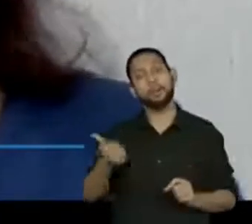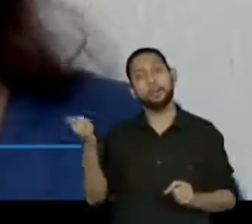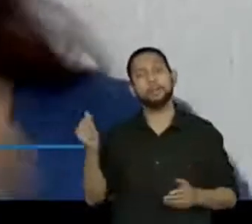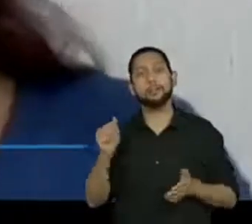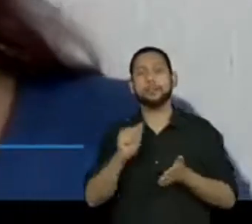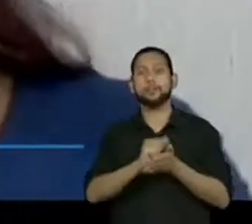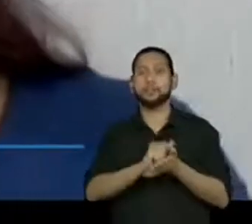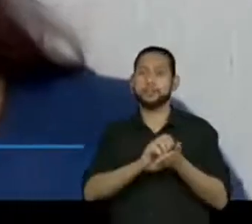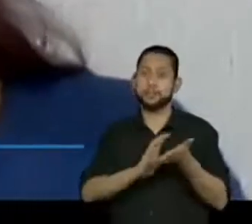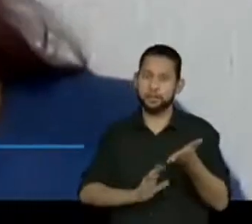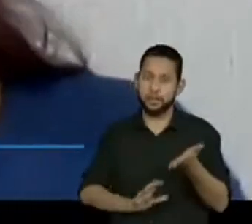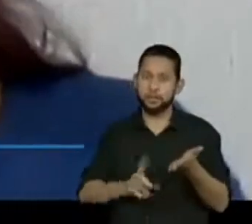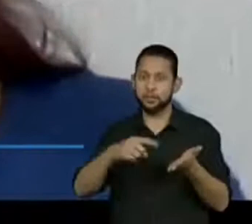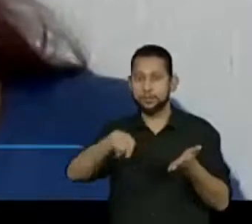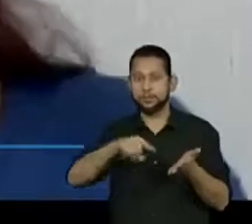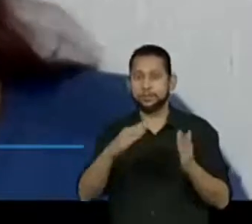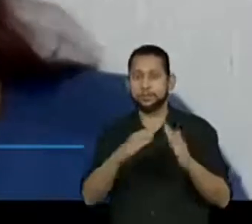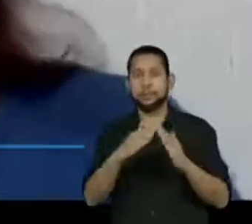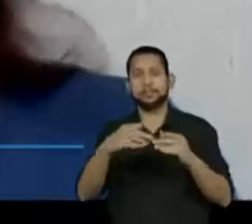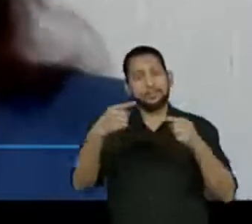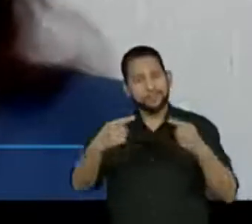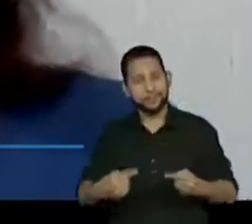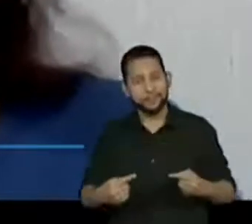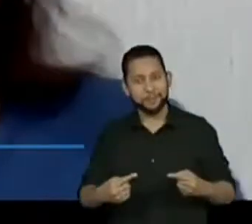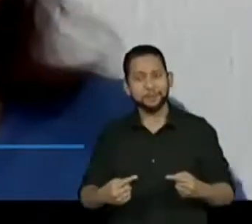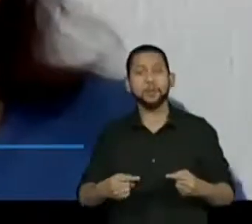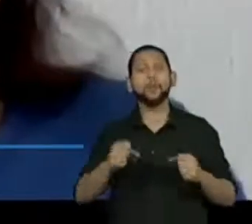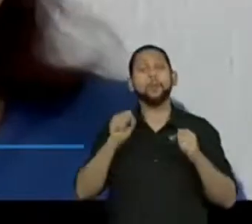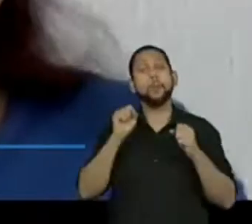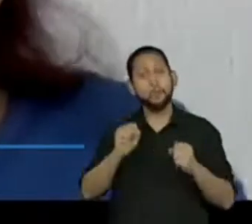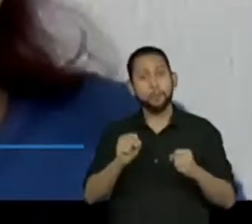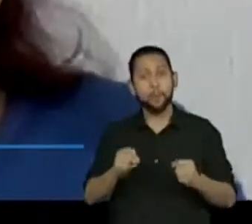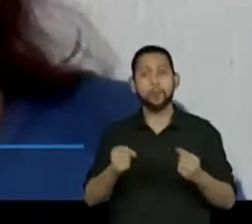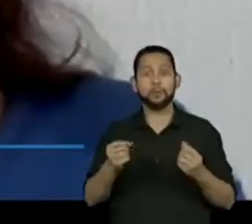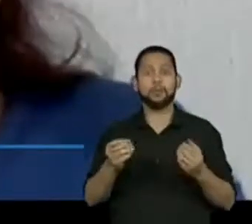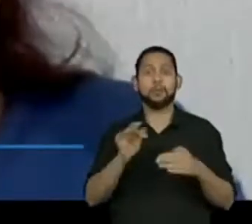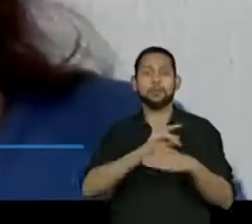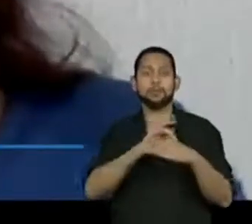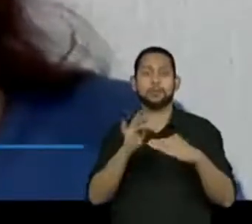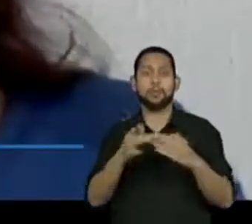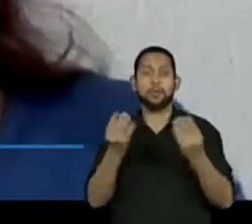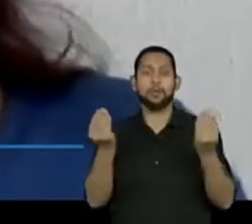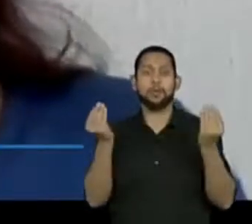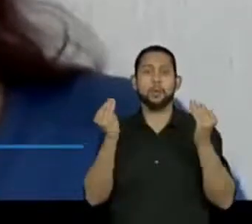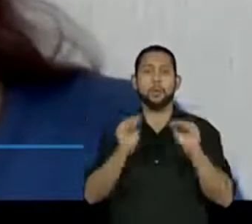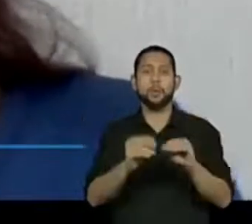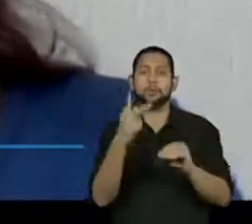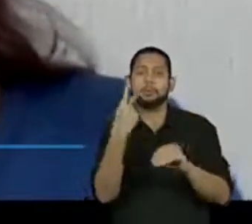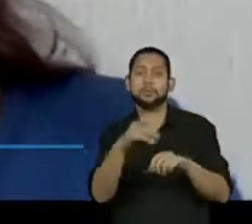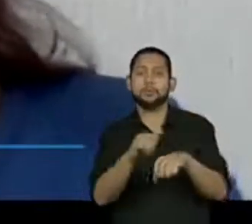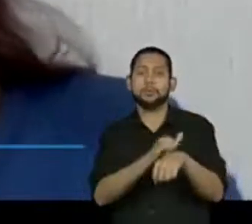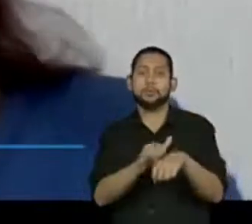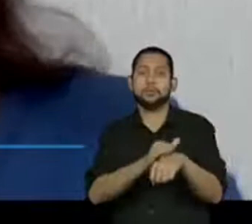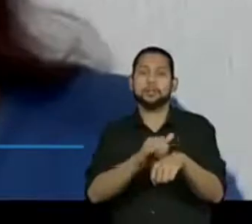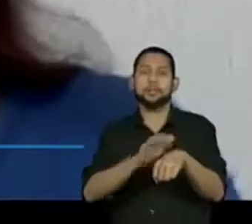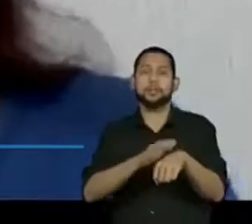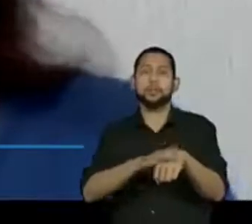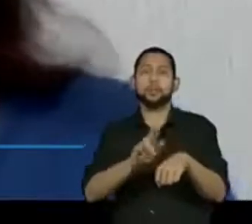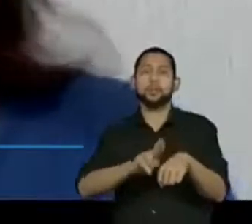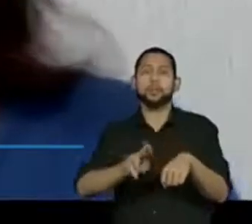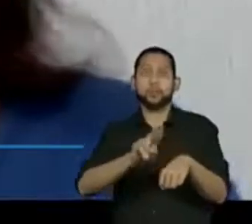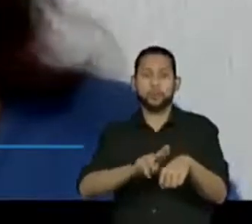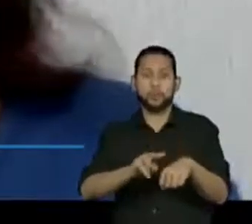atividade vai ficar como desafio para vocês. Compartilhem comigo aí nas redes sociais as estratégias que vocês utilizaram